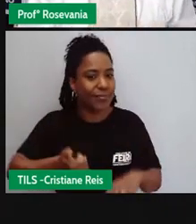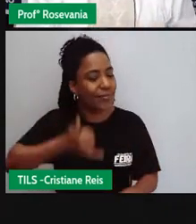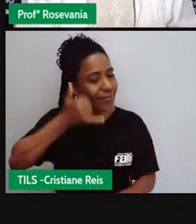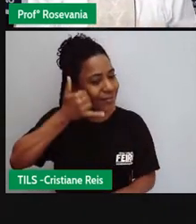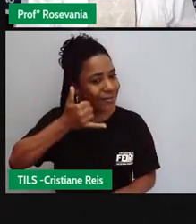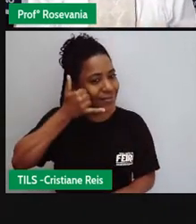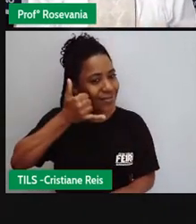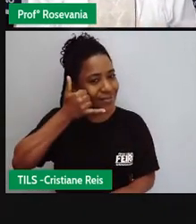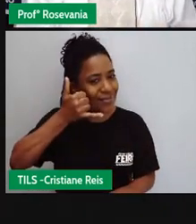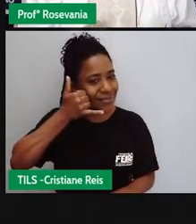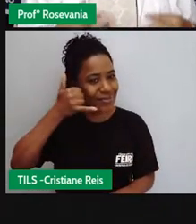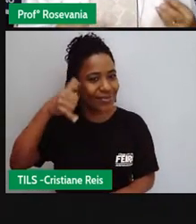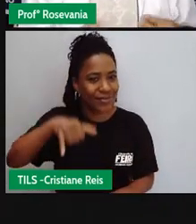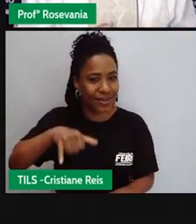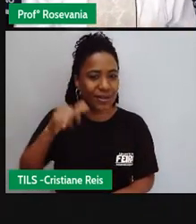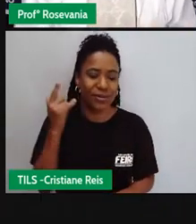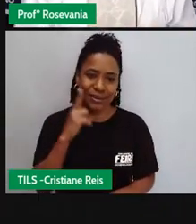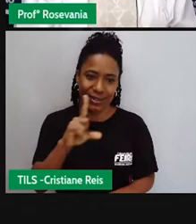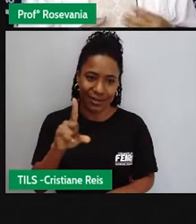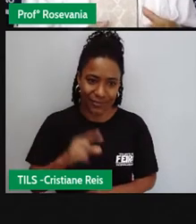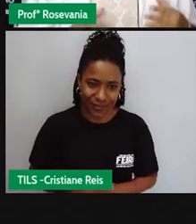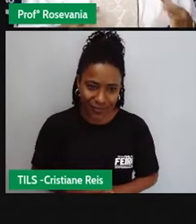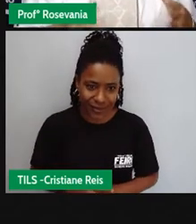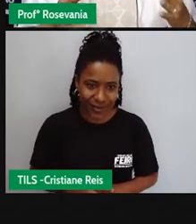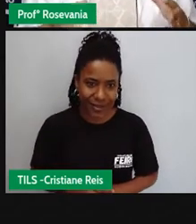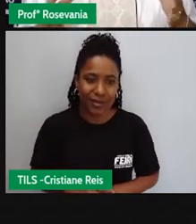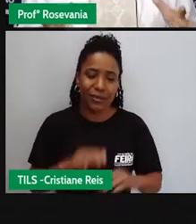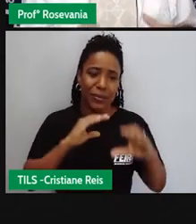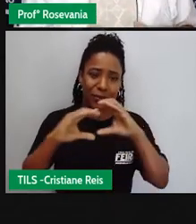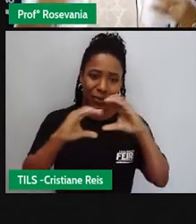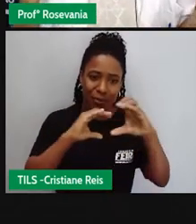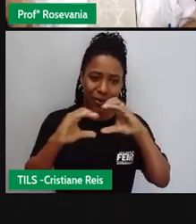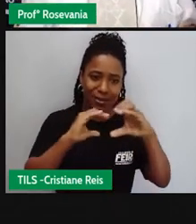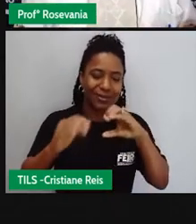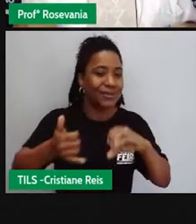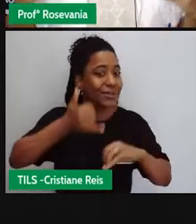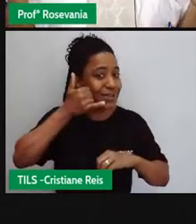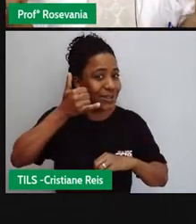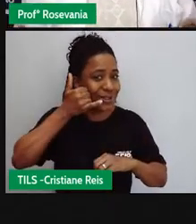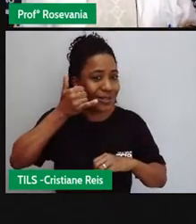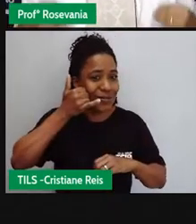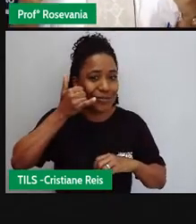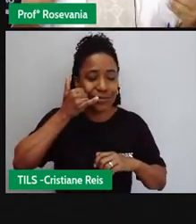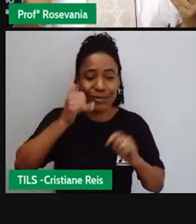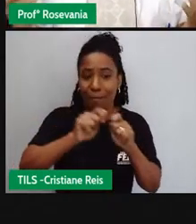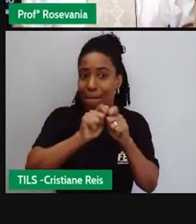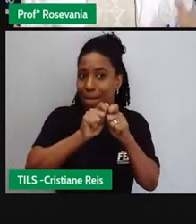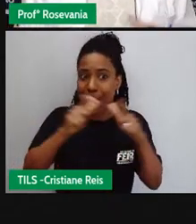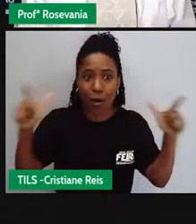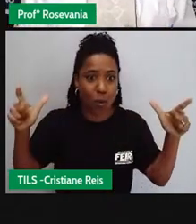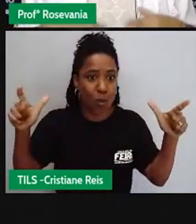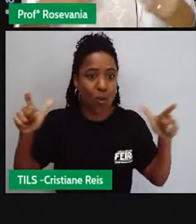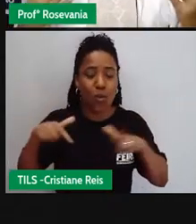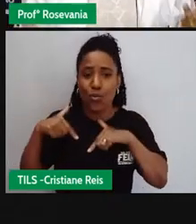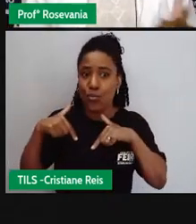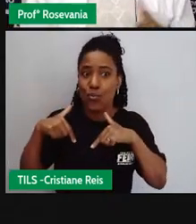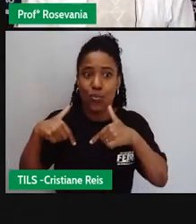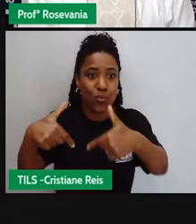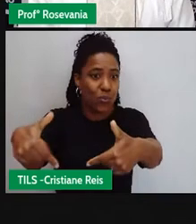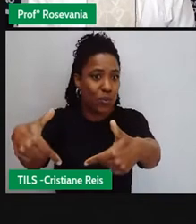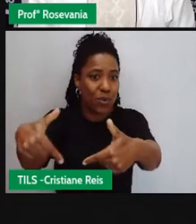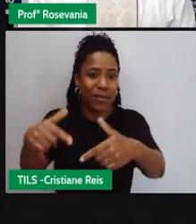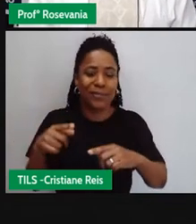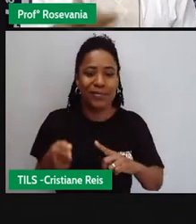telefone ela veio melhorar e de lá para cá a comunicação usando o telefone foi o que mais evoluiu o melhor é a gente dos